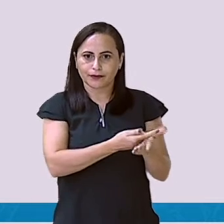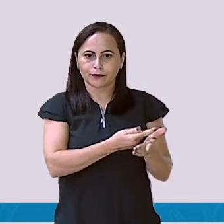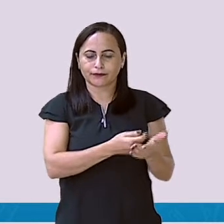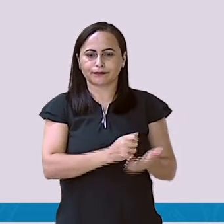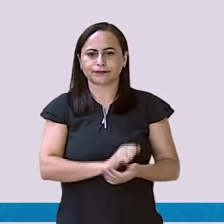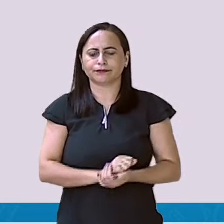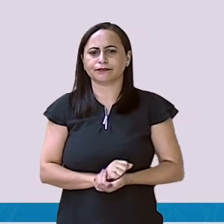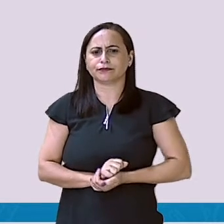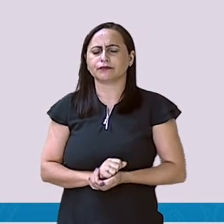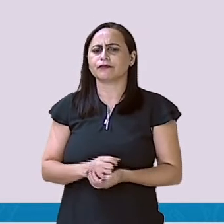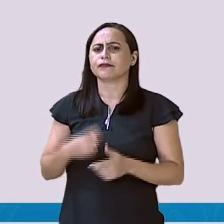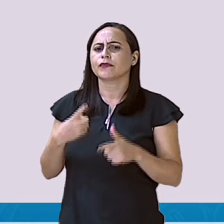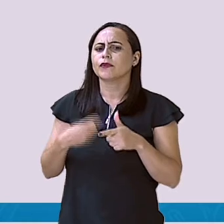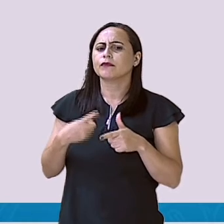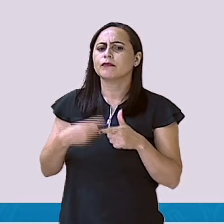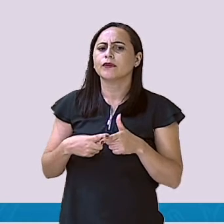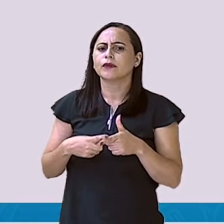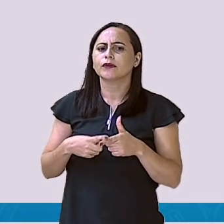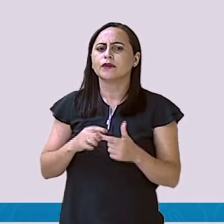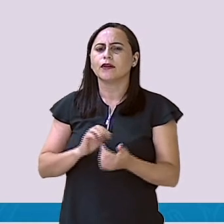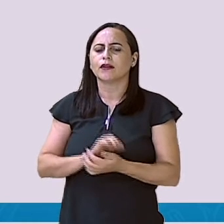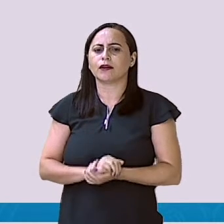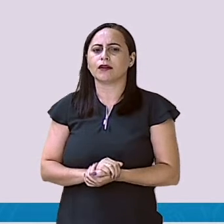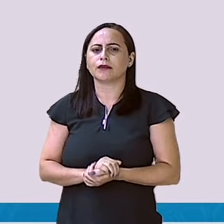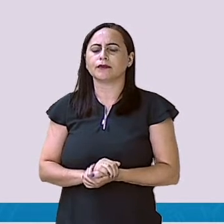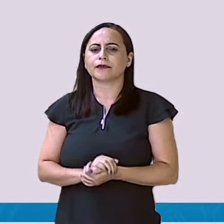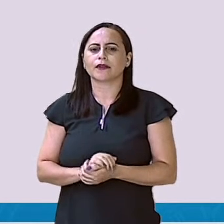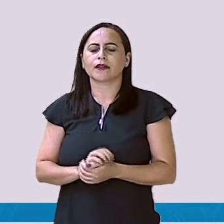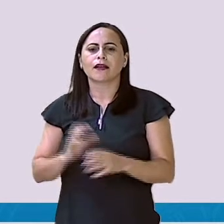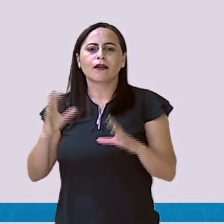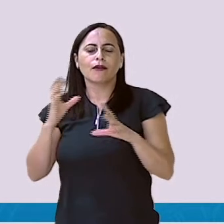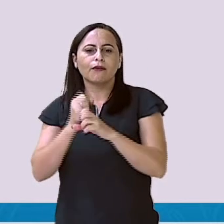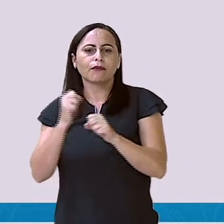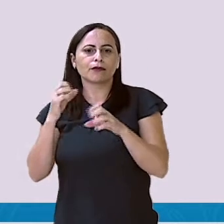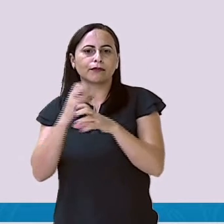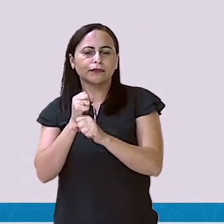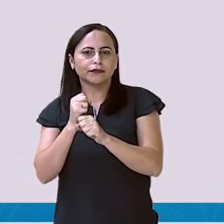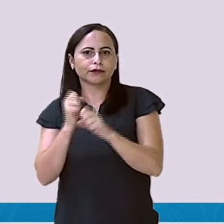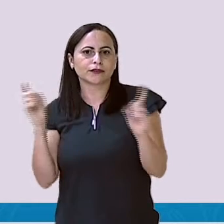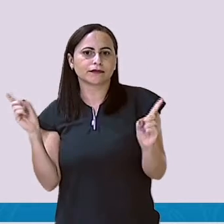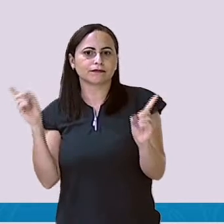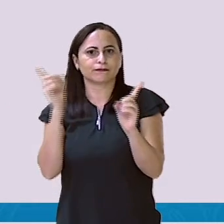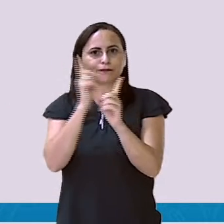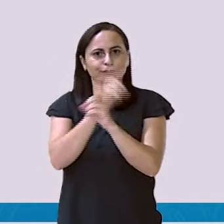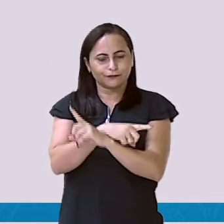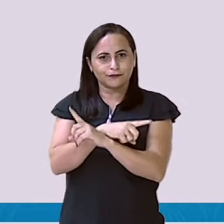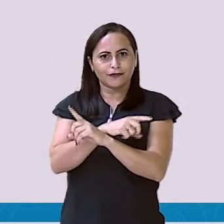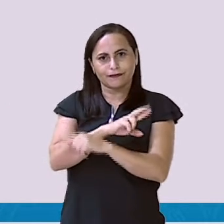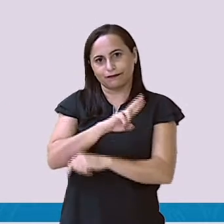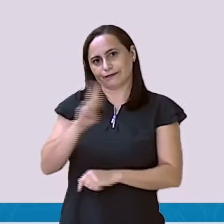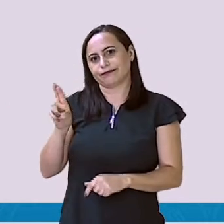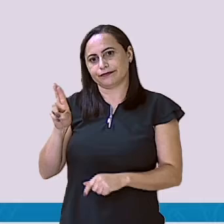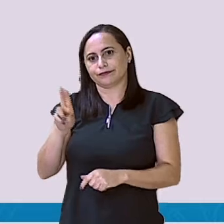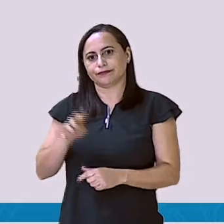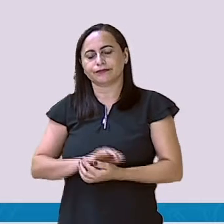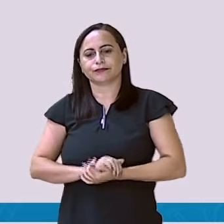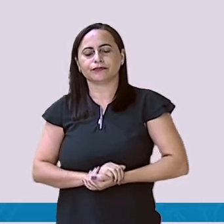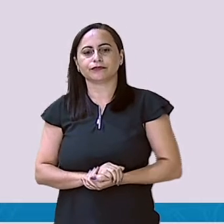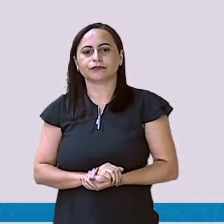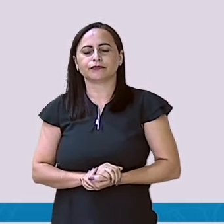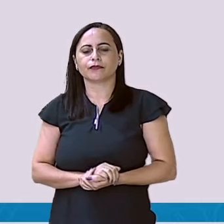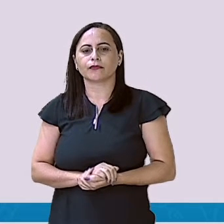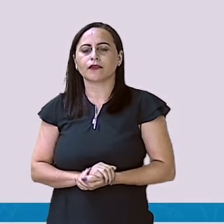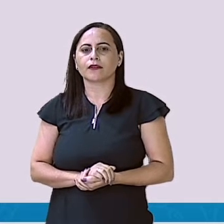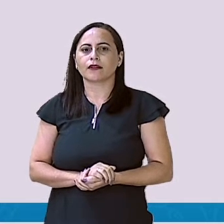Isso aconteceu porque essas operações são chamadas de operações inversas, tá?